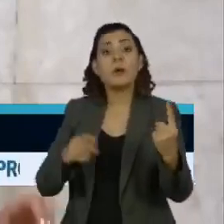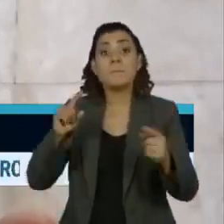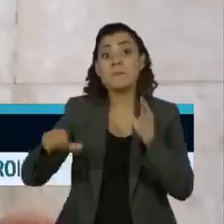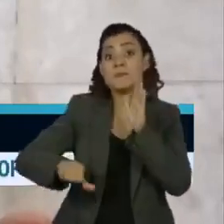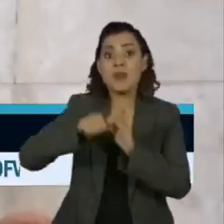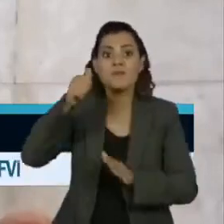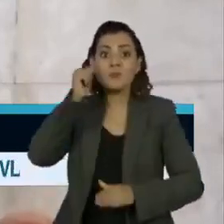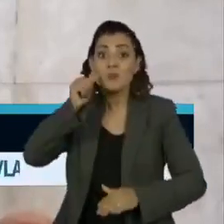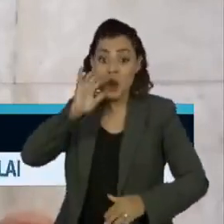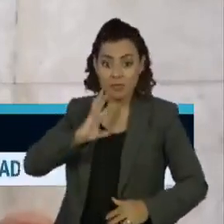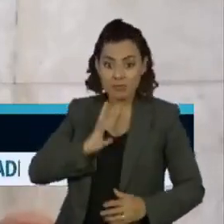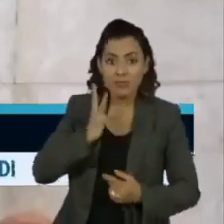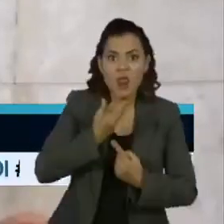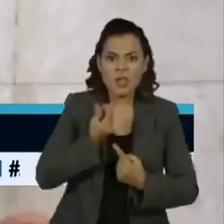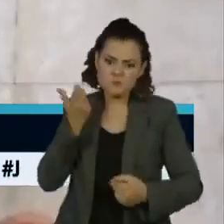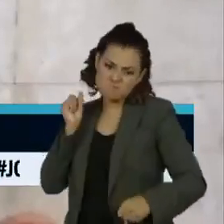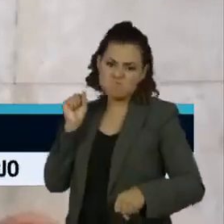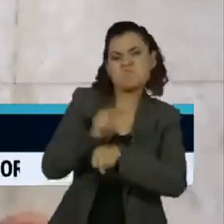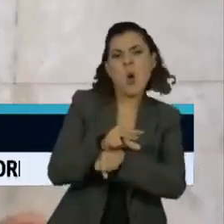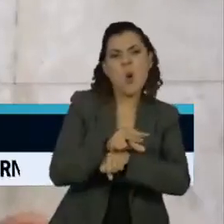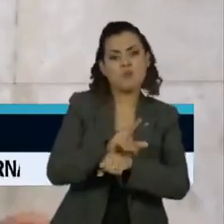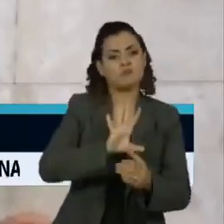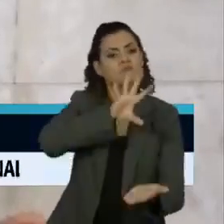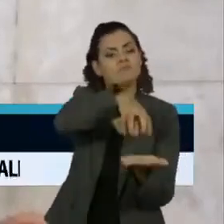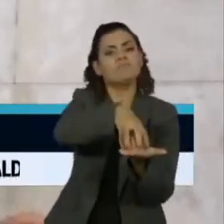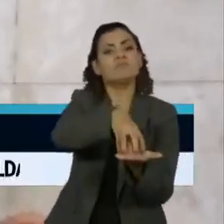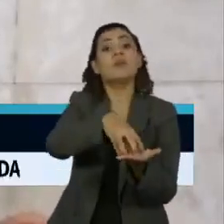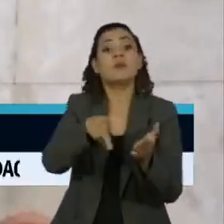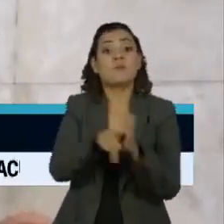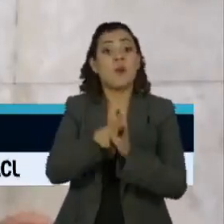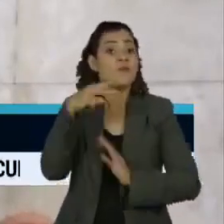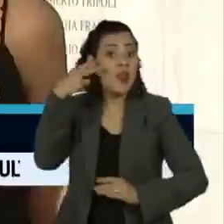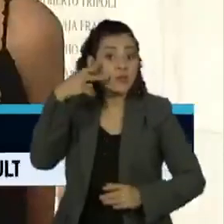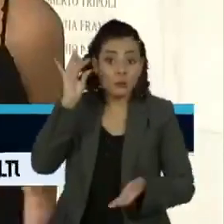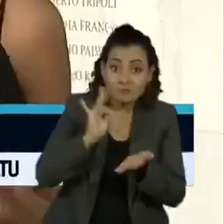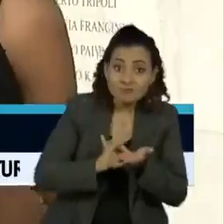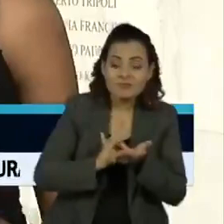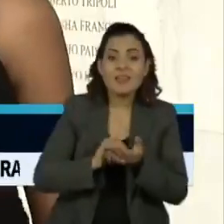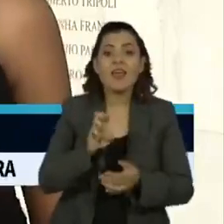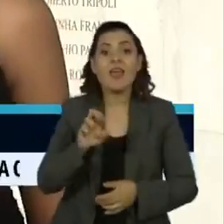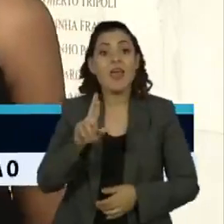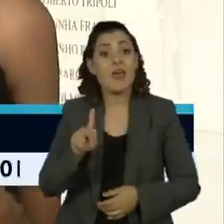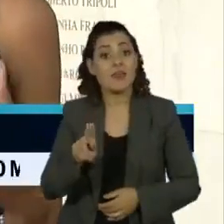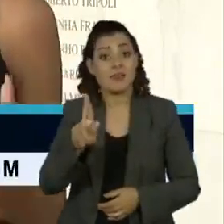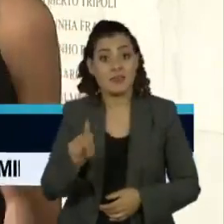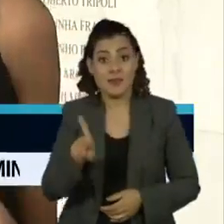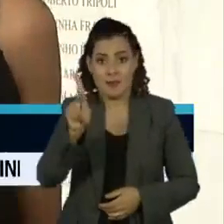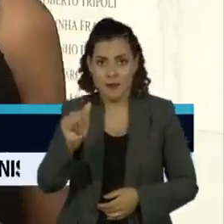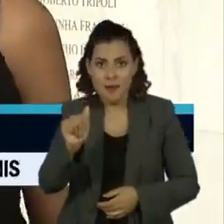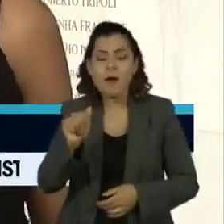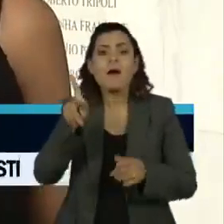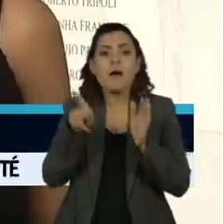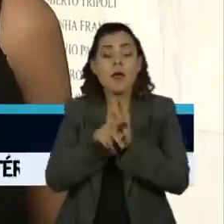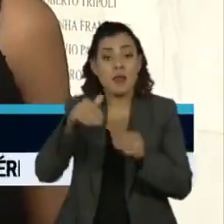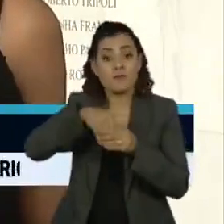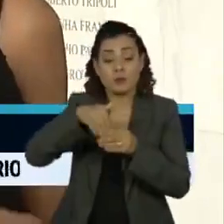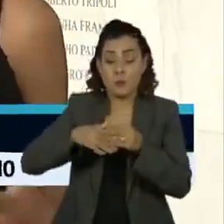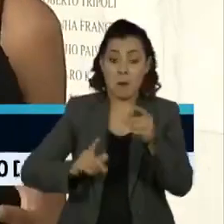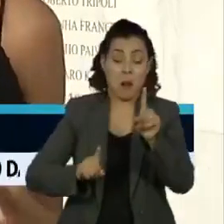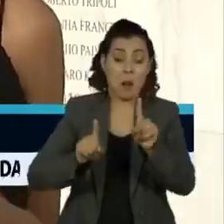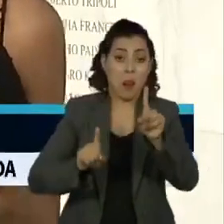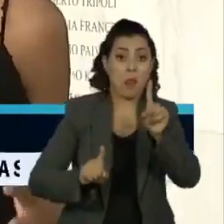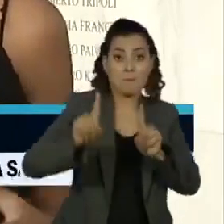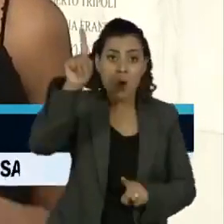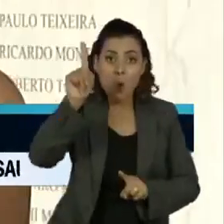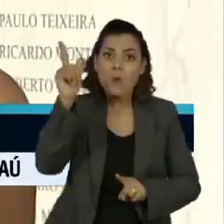história, uma mulher trans entrou no Palácio Anchieta para ocupar a cadeira de vereadora. Erika Hilton foi a mulher mais votada na última eleição.